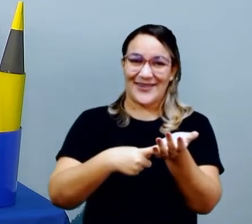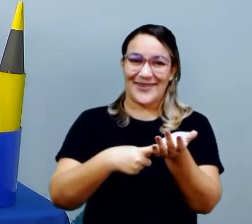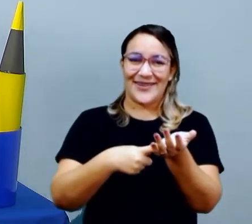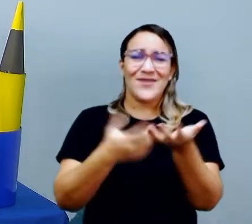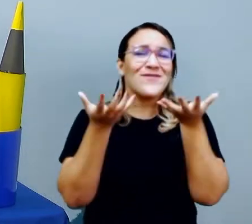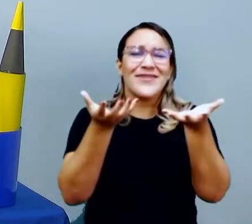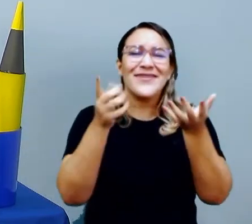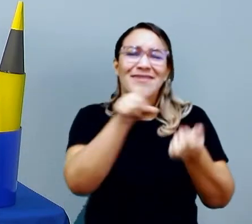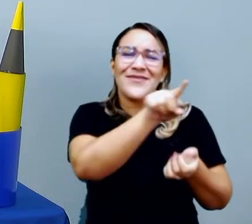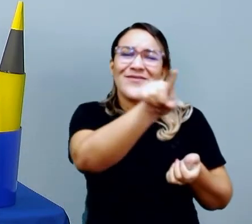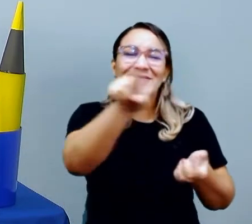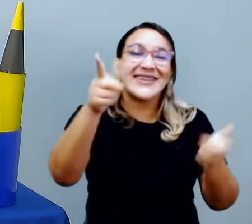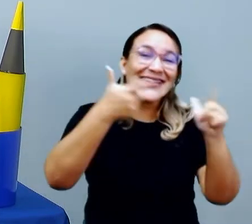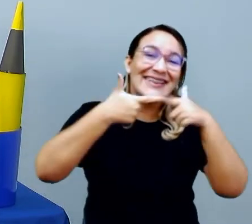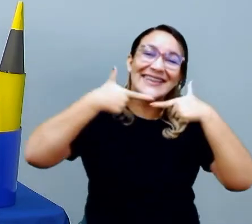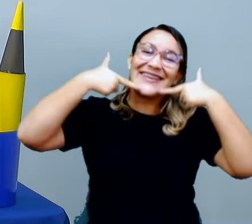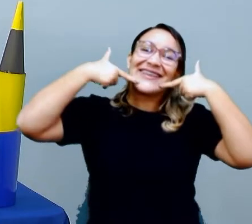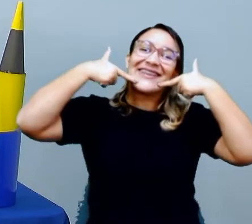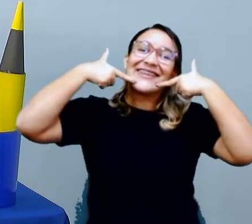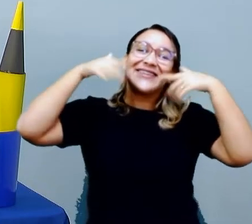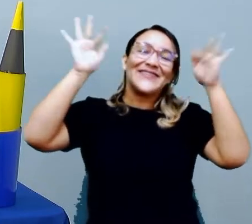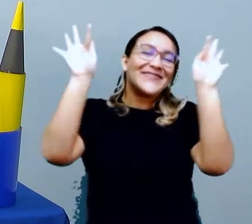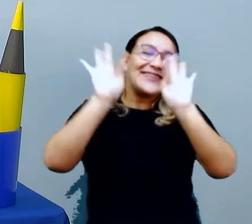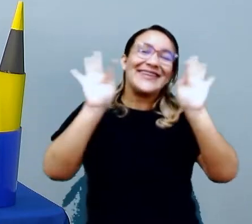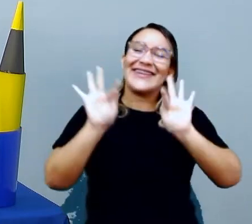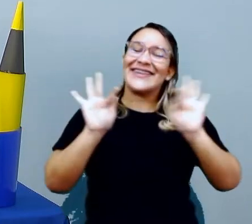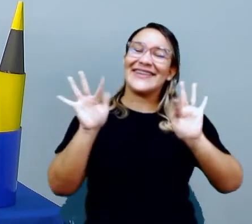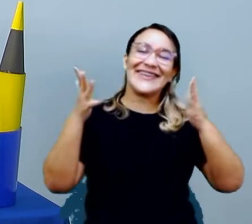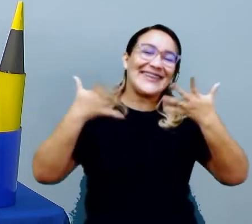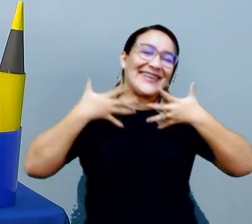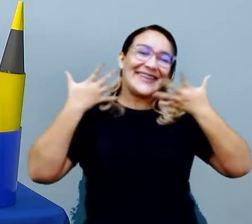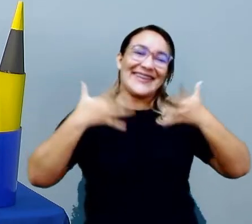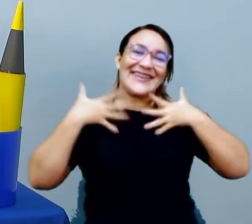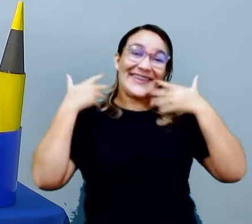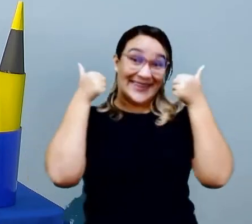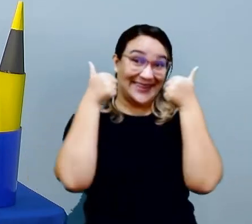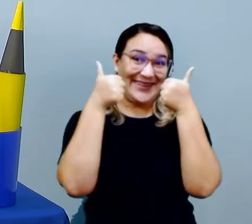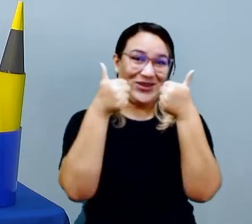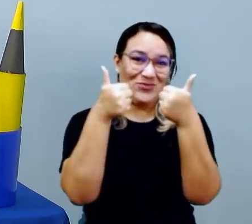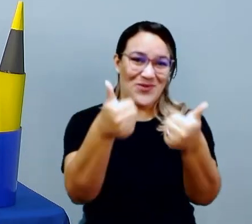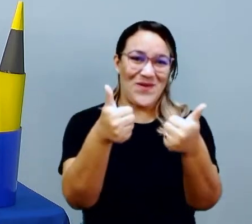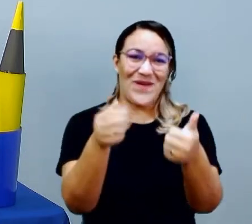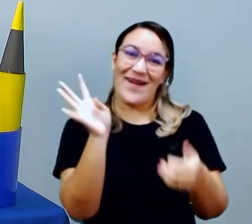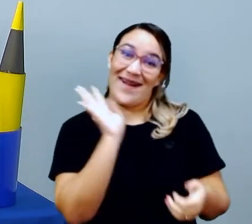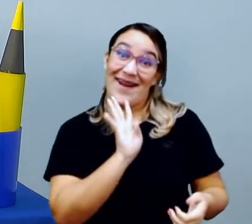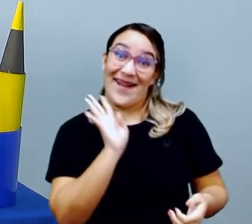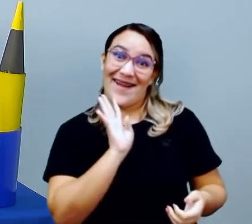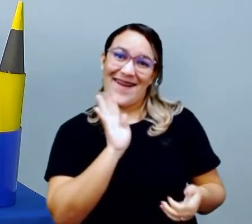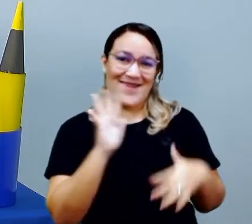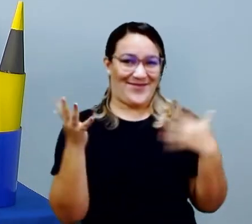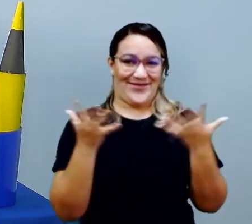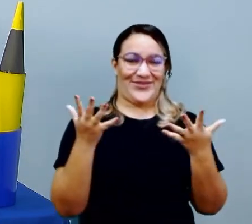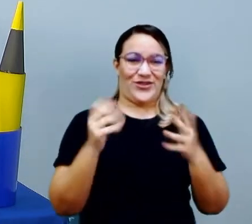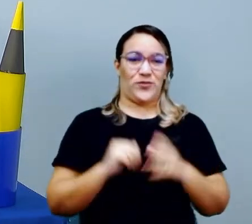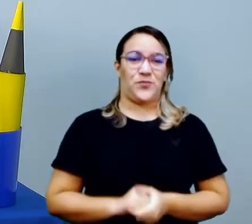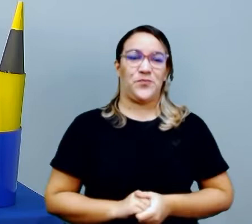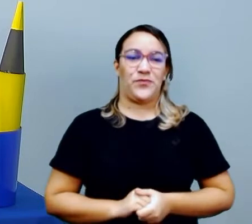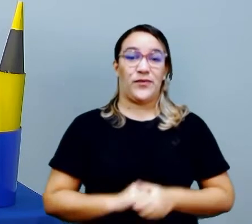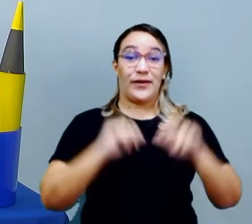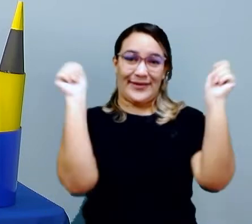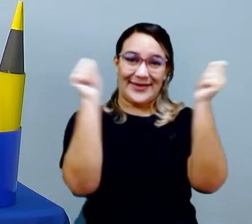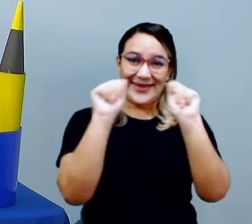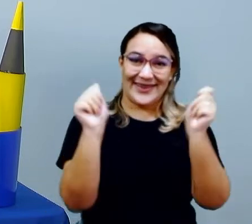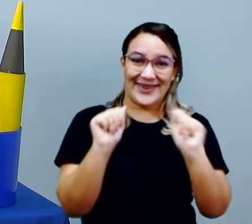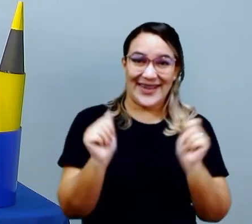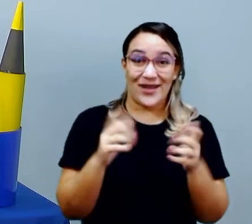quê? Porque eu quero que vocês fiquem assim, muito felizes, tá bom? Vai ser bem legal. A nossa arte